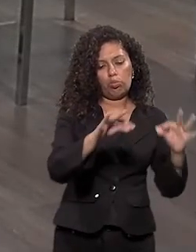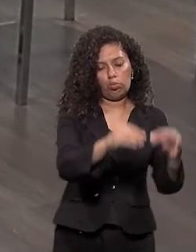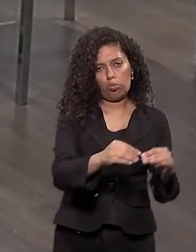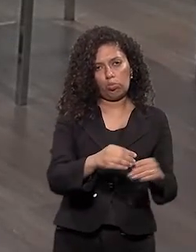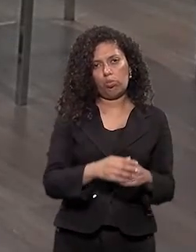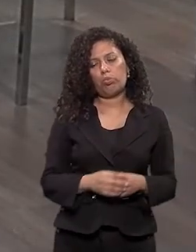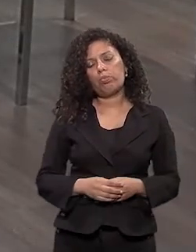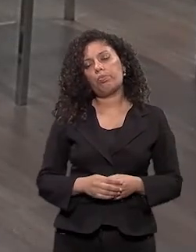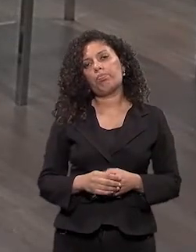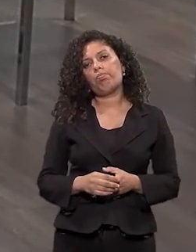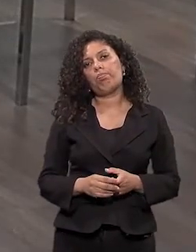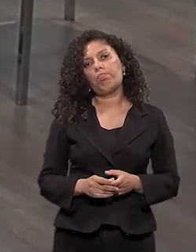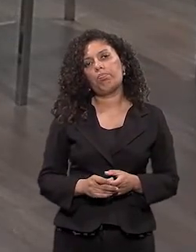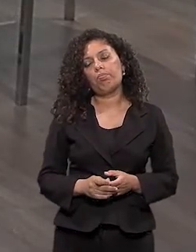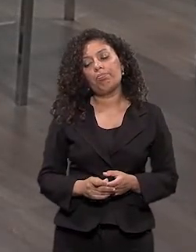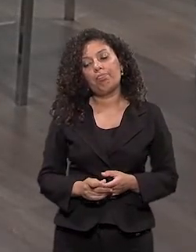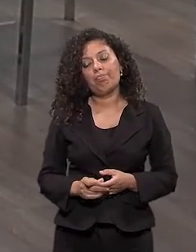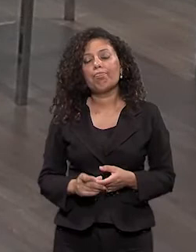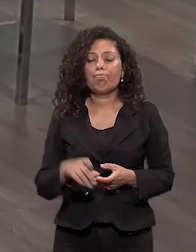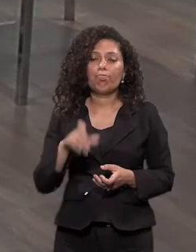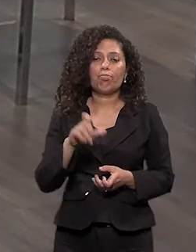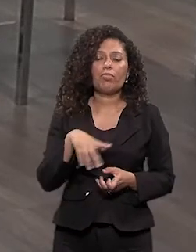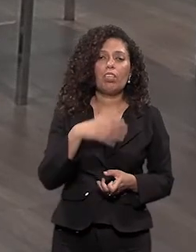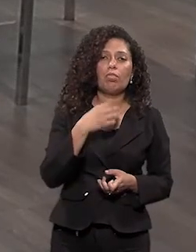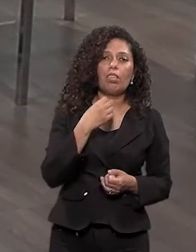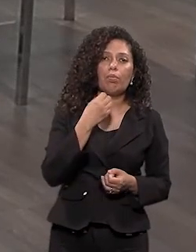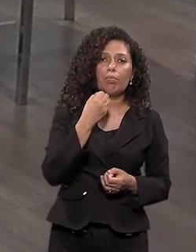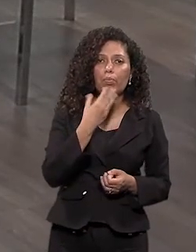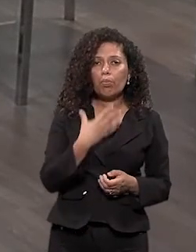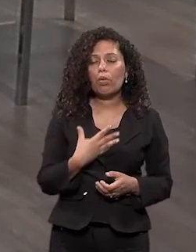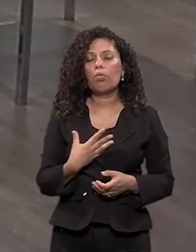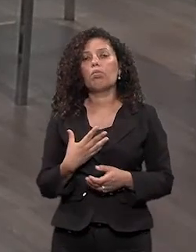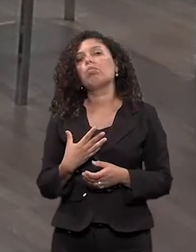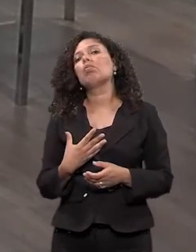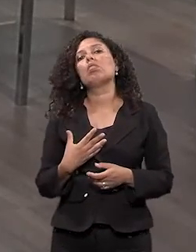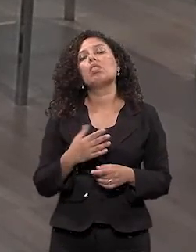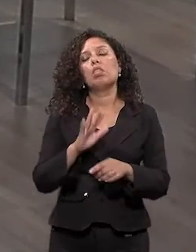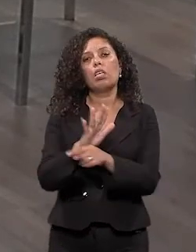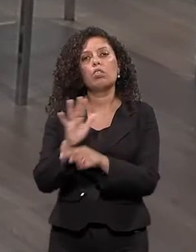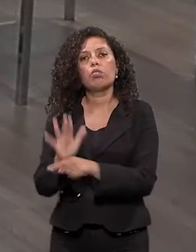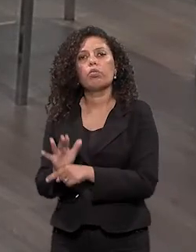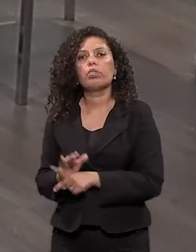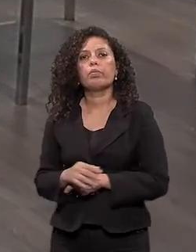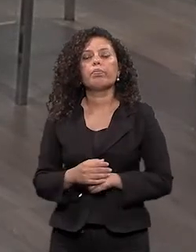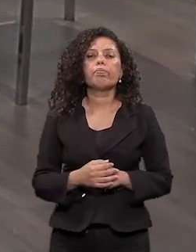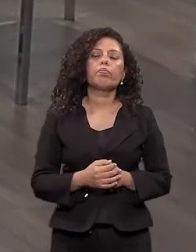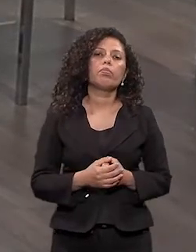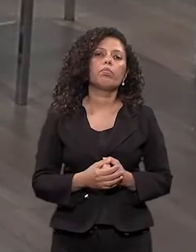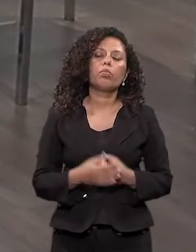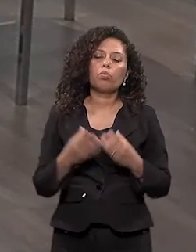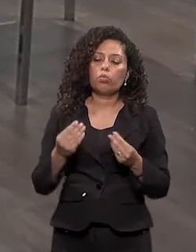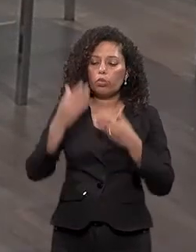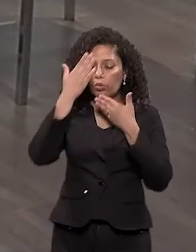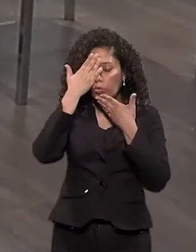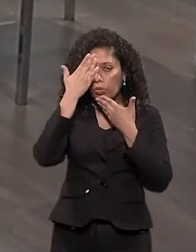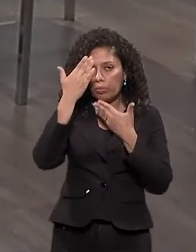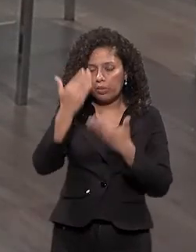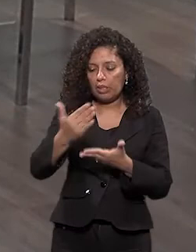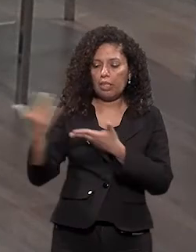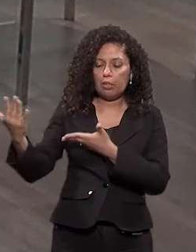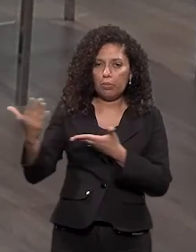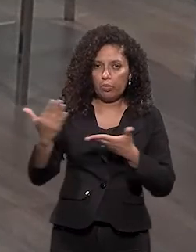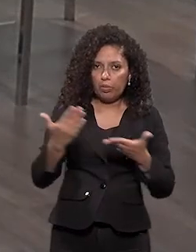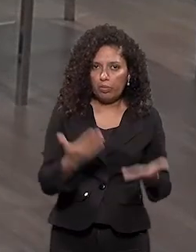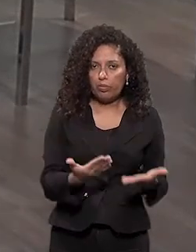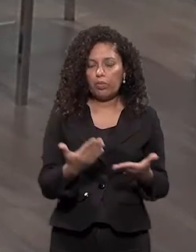Sim, sim Então isso está sendo diversificado A quantidade de abordagem, né Gente, muitíssimo obrigada Pela